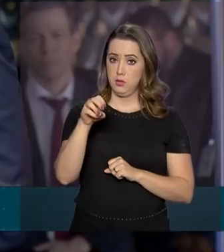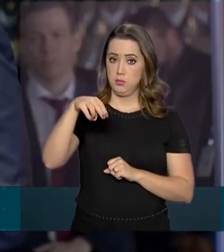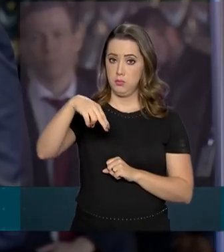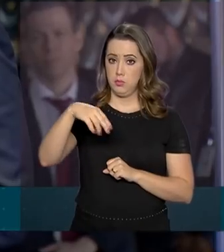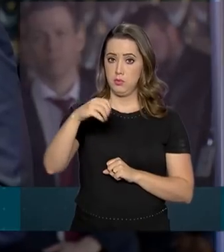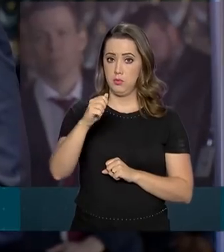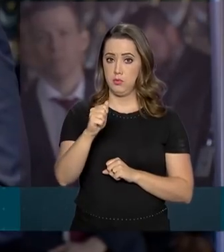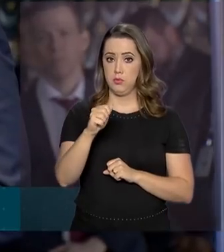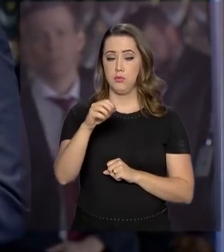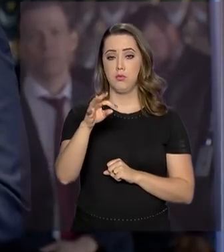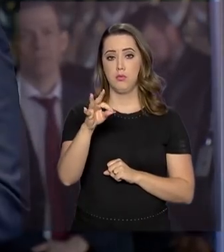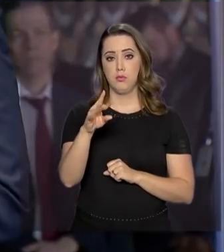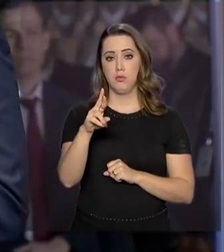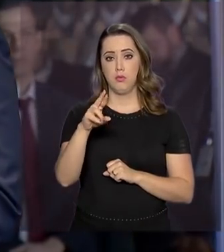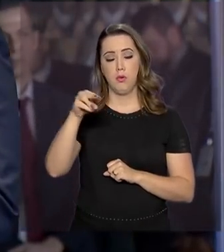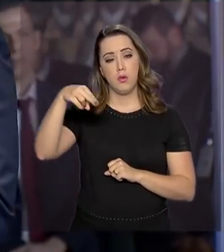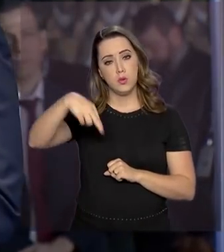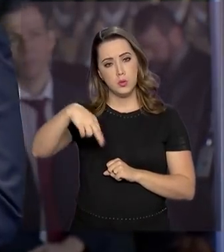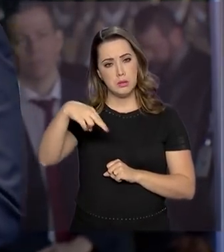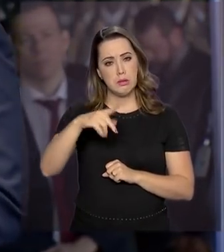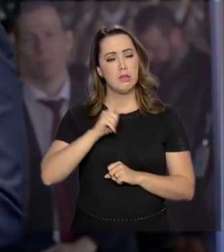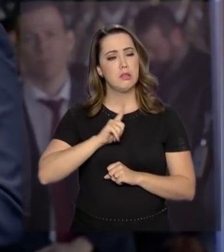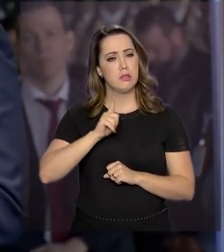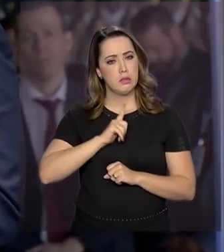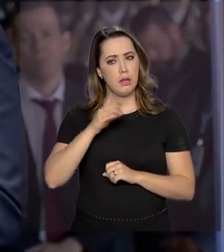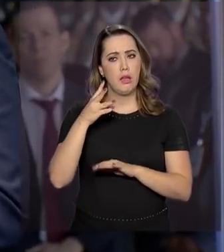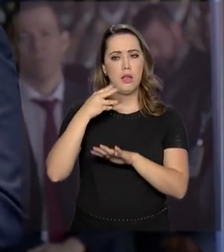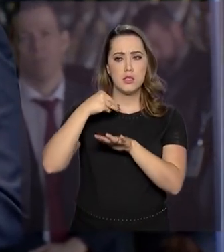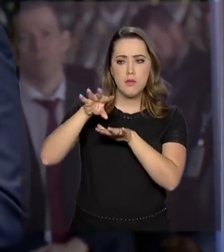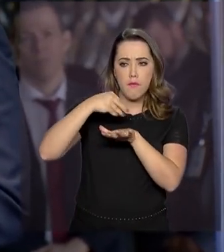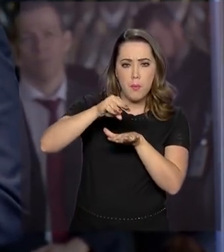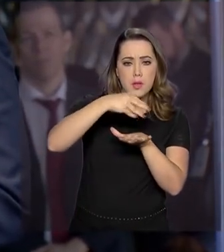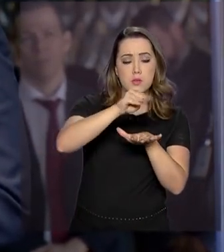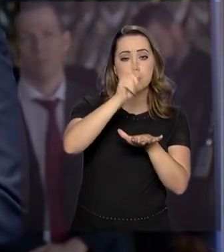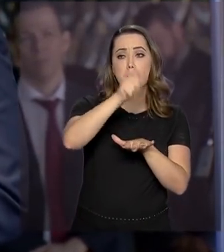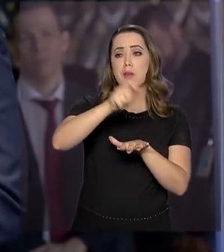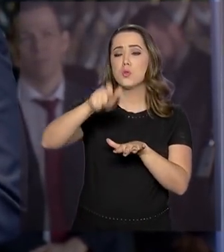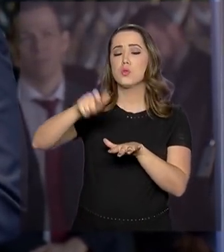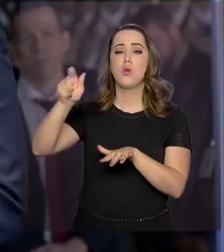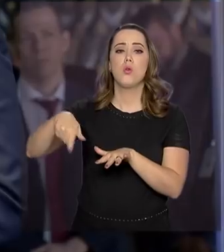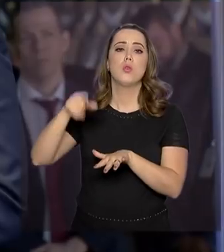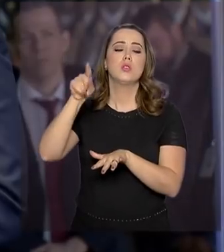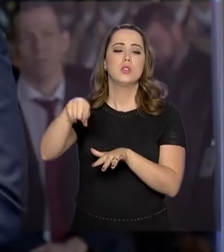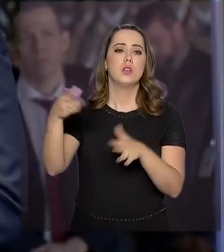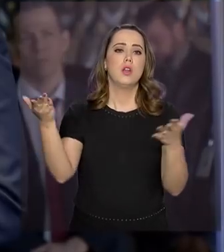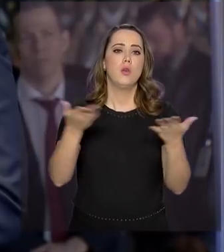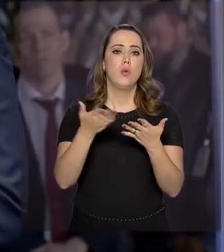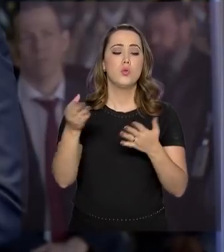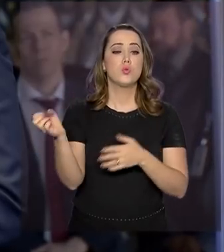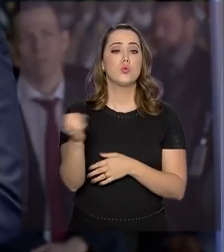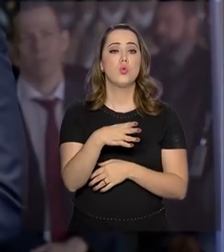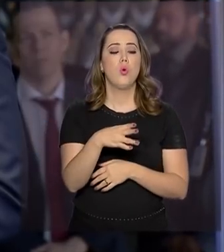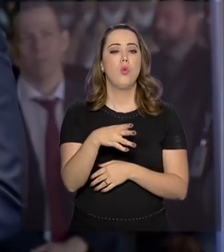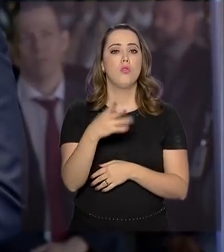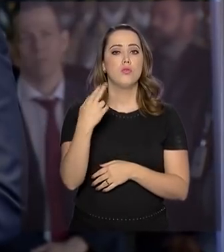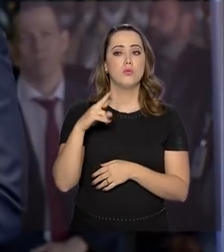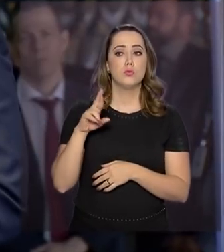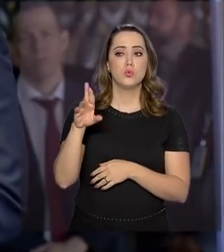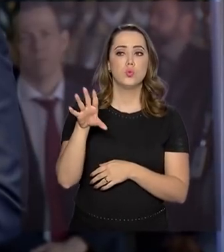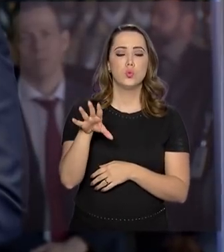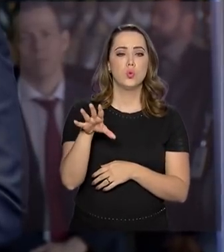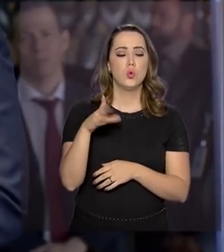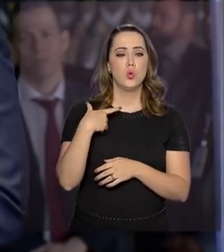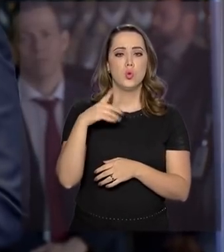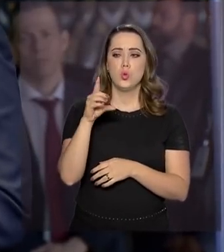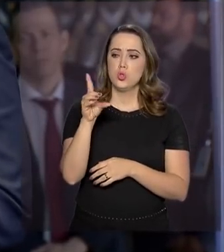Renavan, para que haja essa informação de quem é o atual proprietário. Então, informações vão vir do